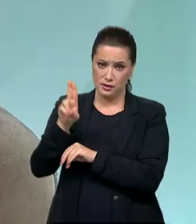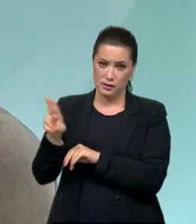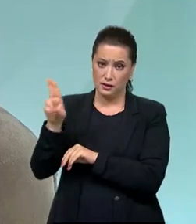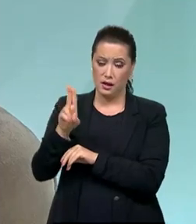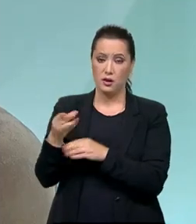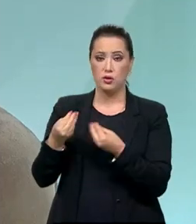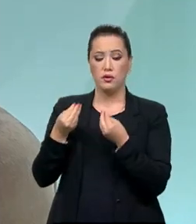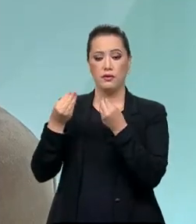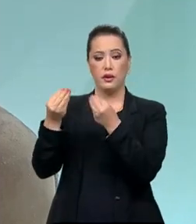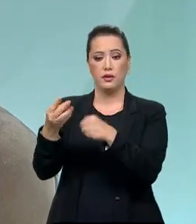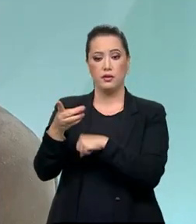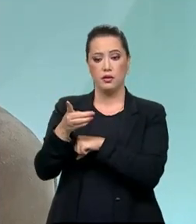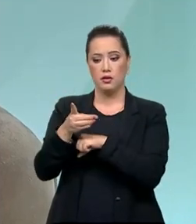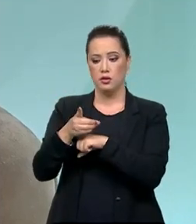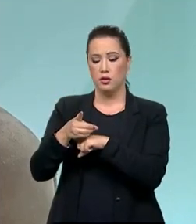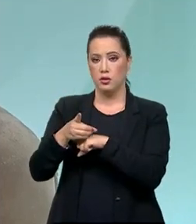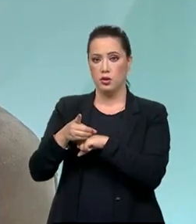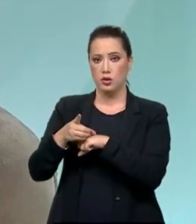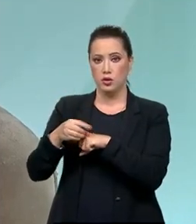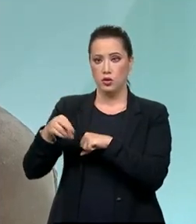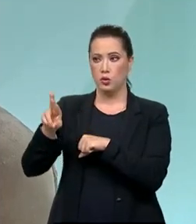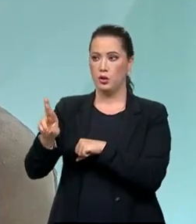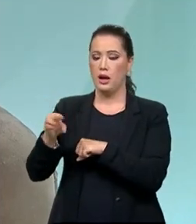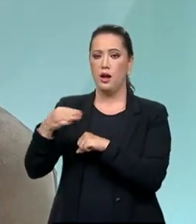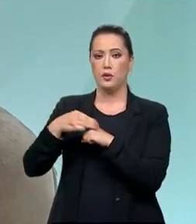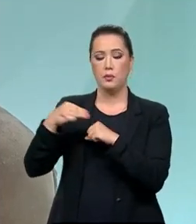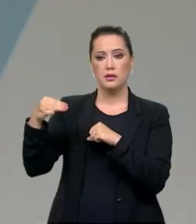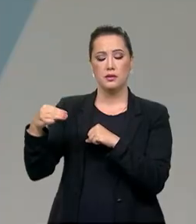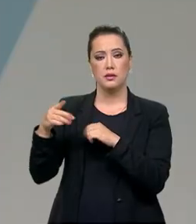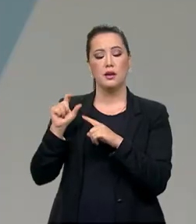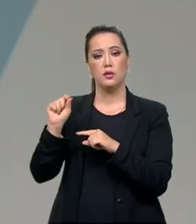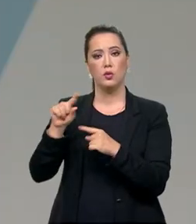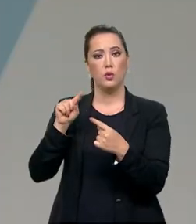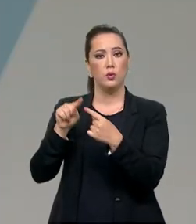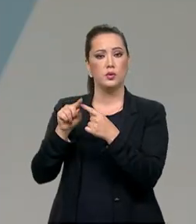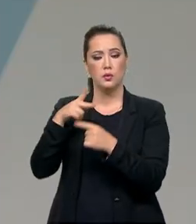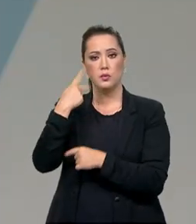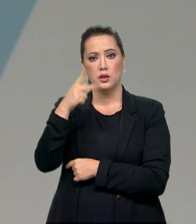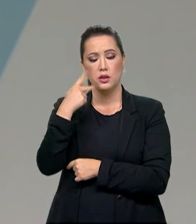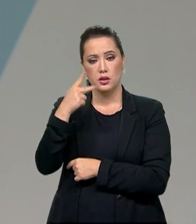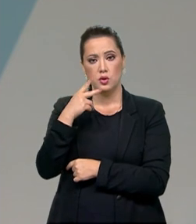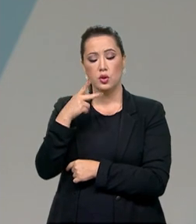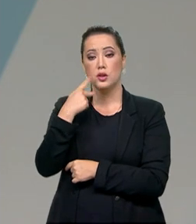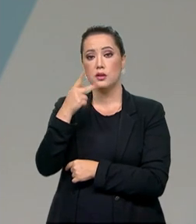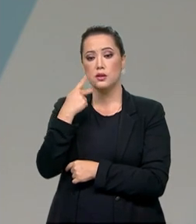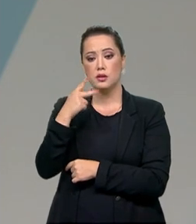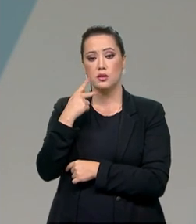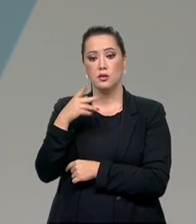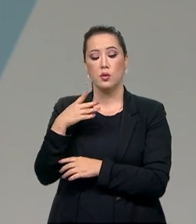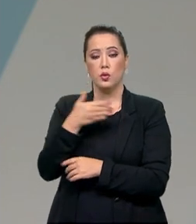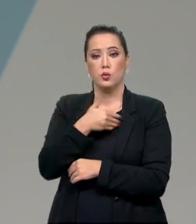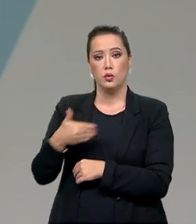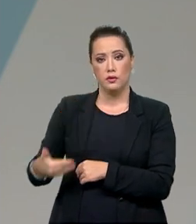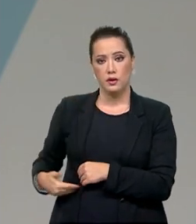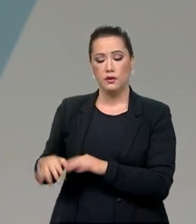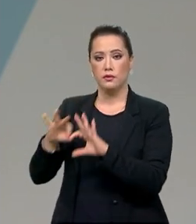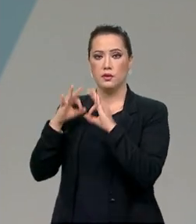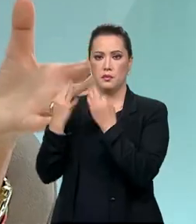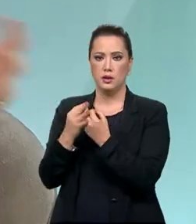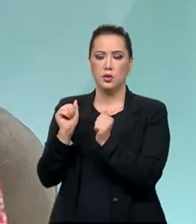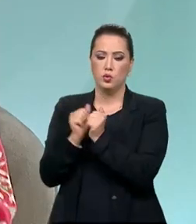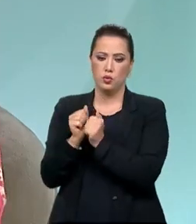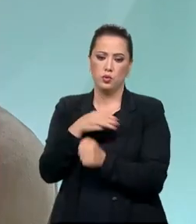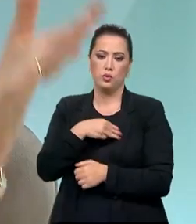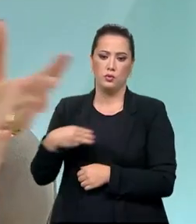doutorado, de pós-doutorado e mestrado para políticas públicas familiares. Junto com o ministro Milton, a gente